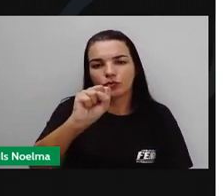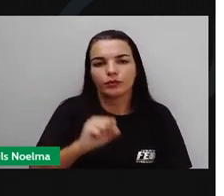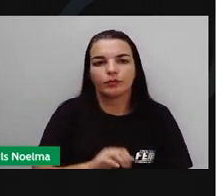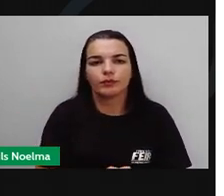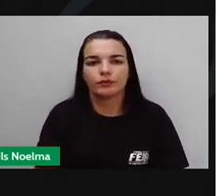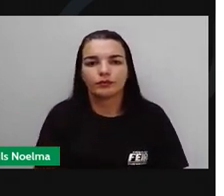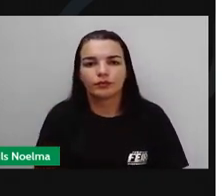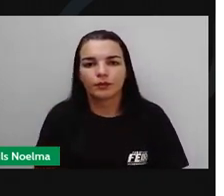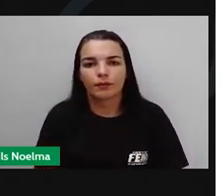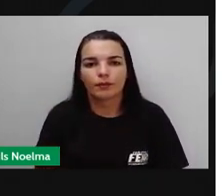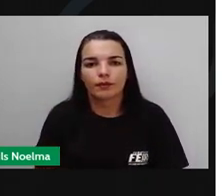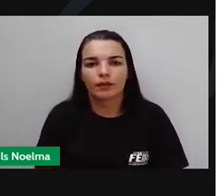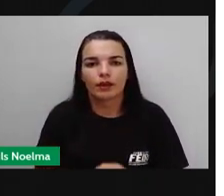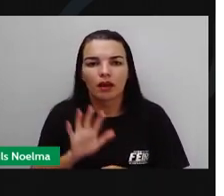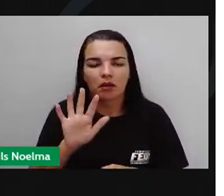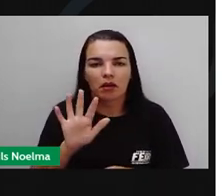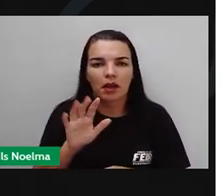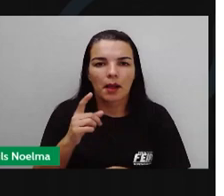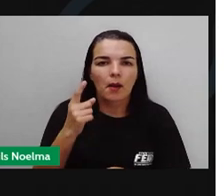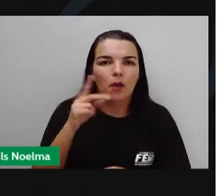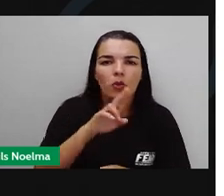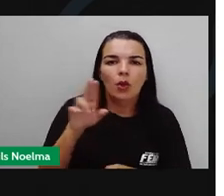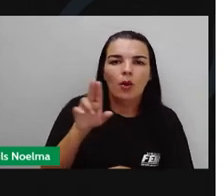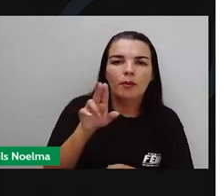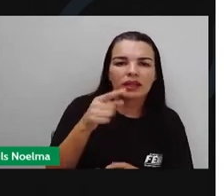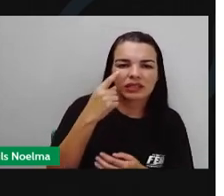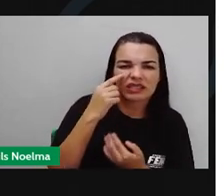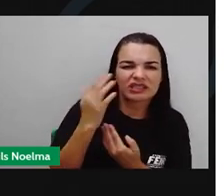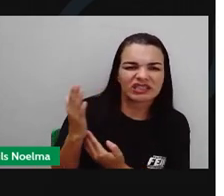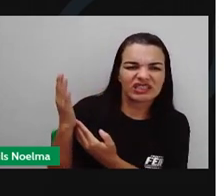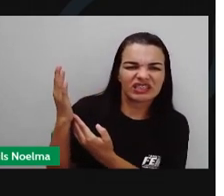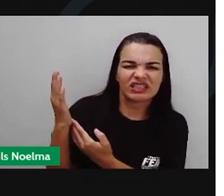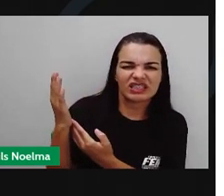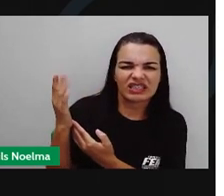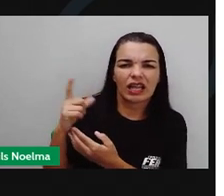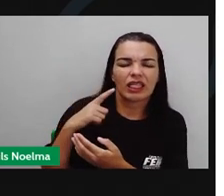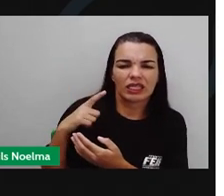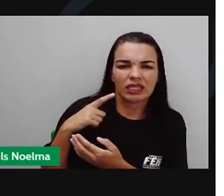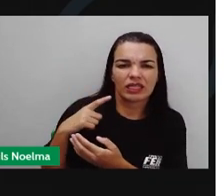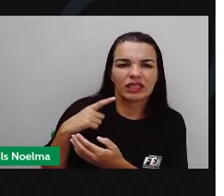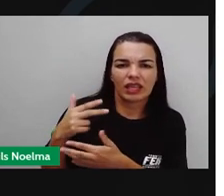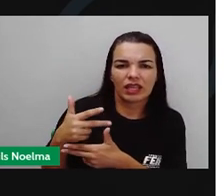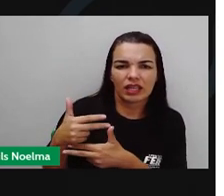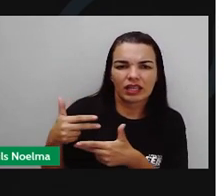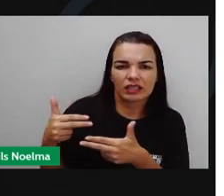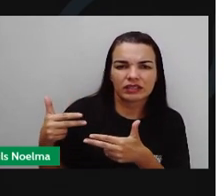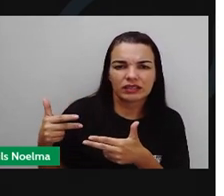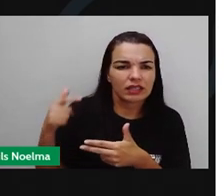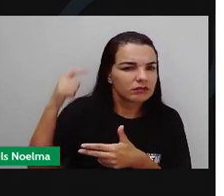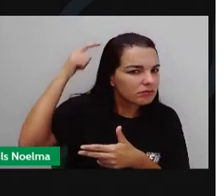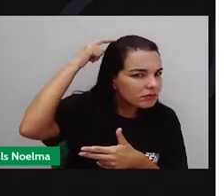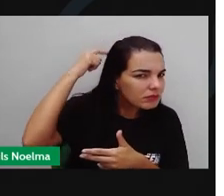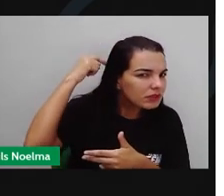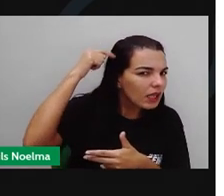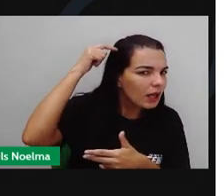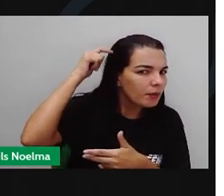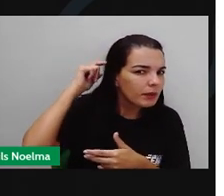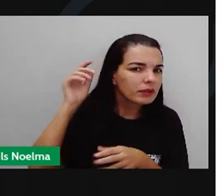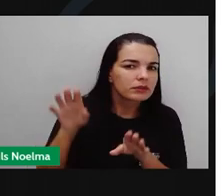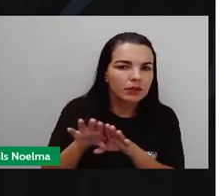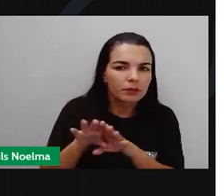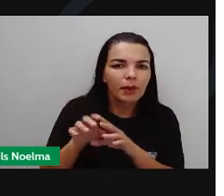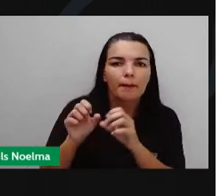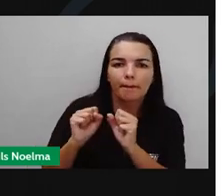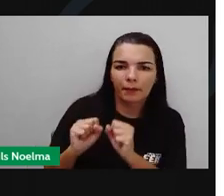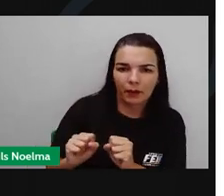O que comumente chamamos frieira é uma micose causada por fungos. As unhas e os cabelos também podem ser atingidos por